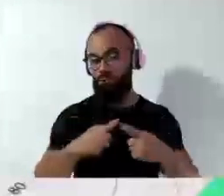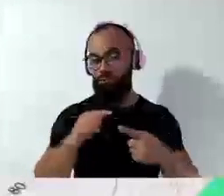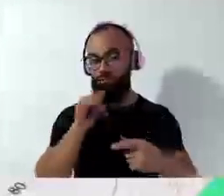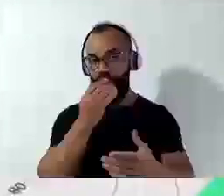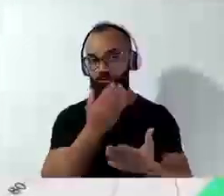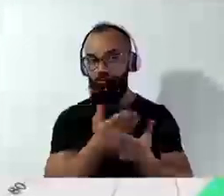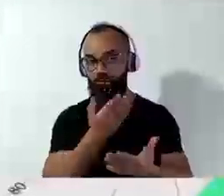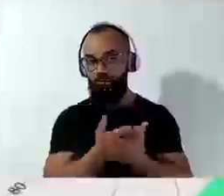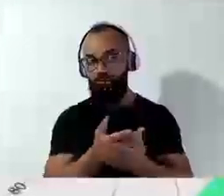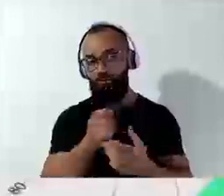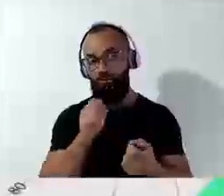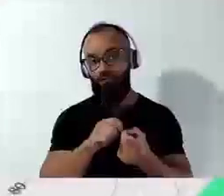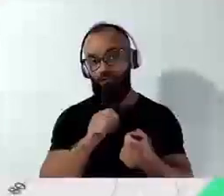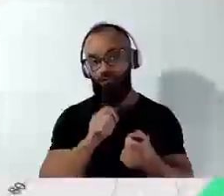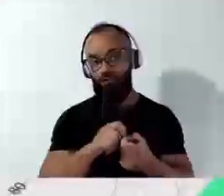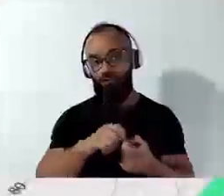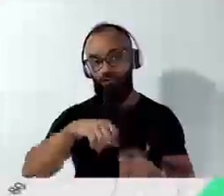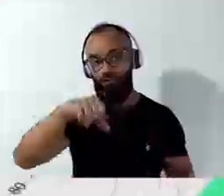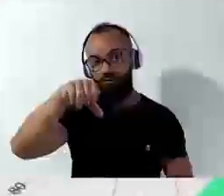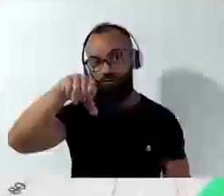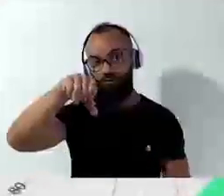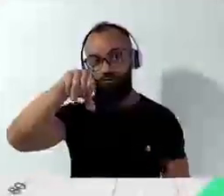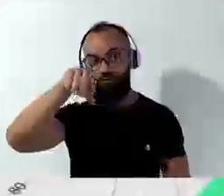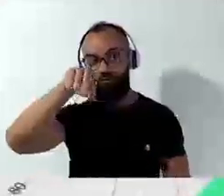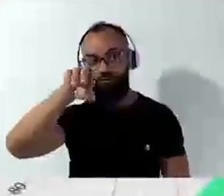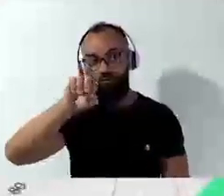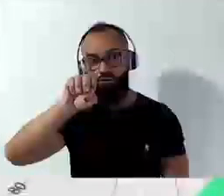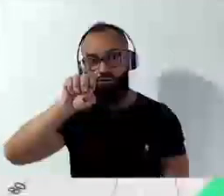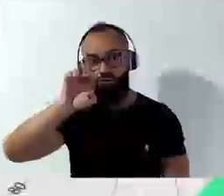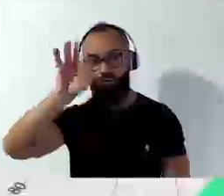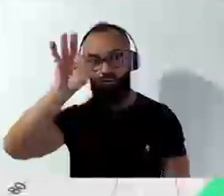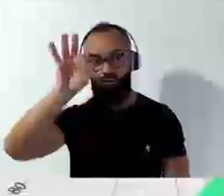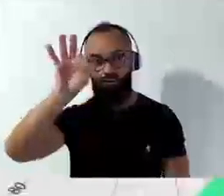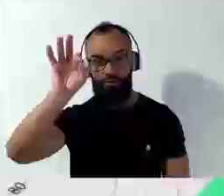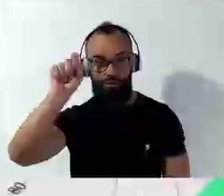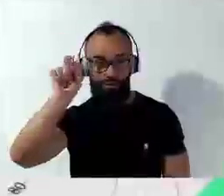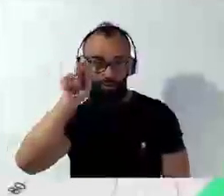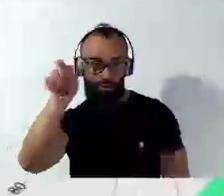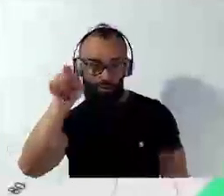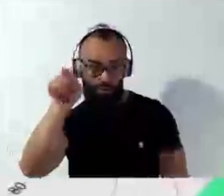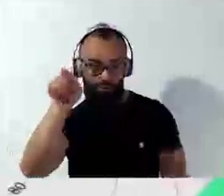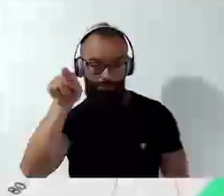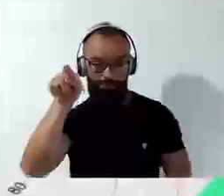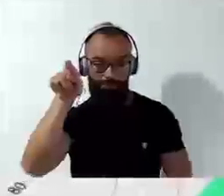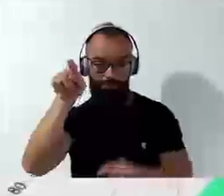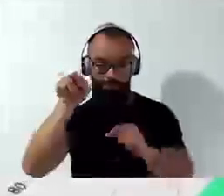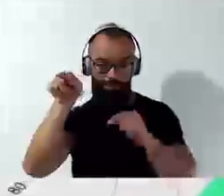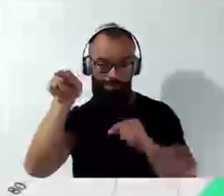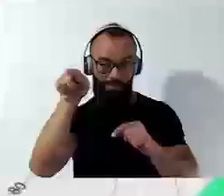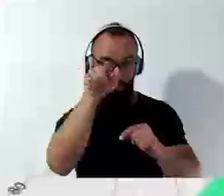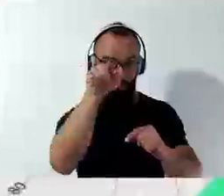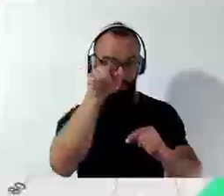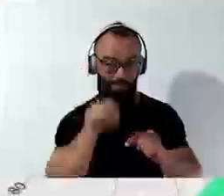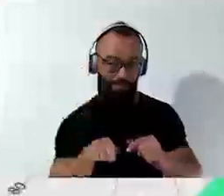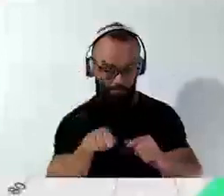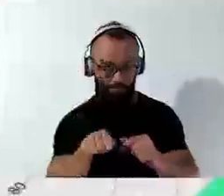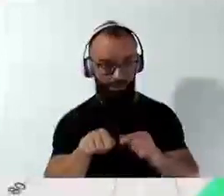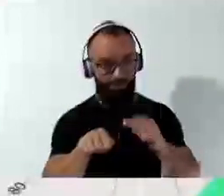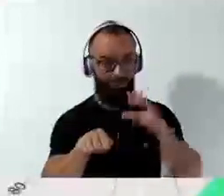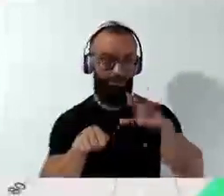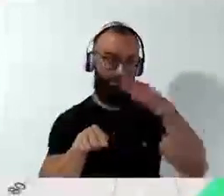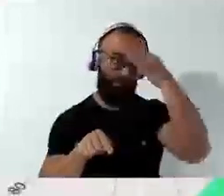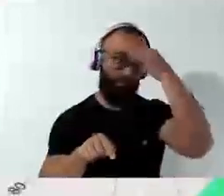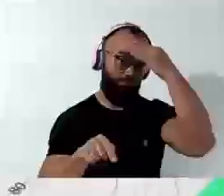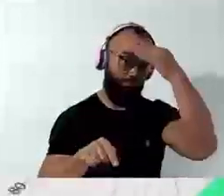fazer um 90 grau na saída de um túnel. Geralmente, talvez, ia sair um retorno, esqueceu de fazer a outra